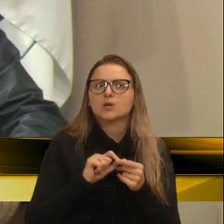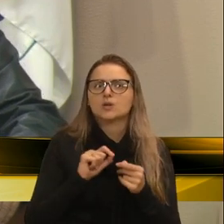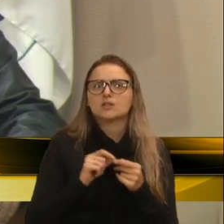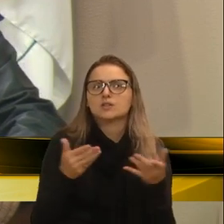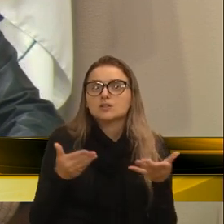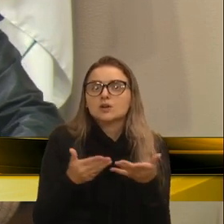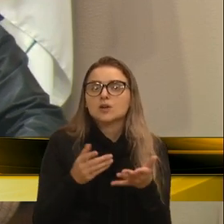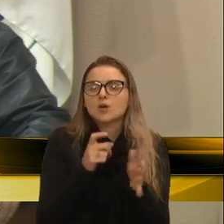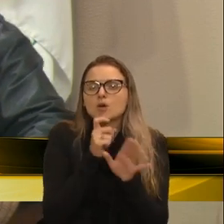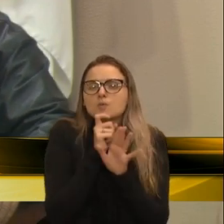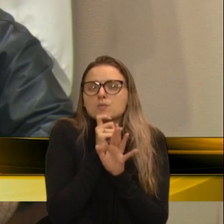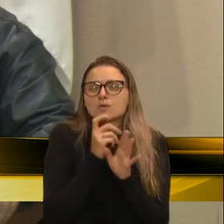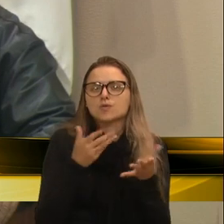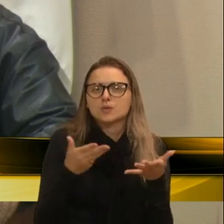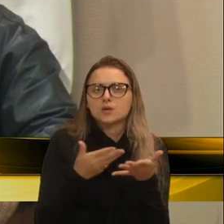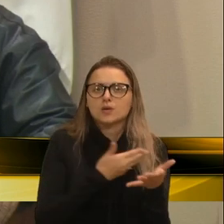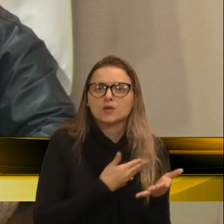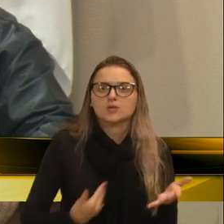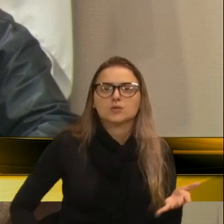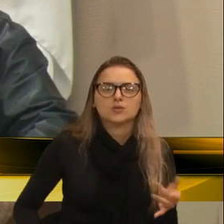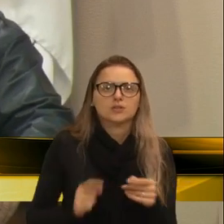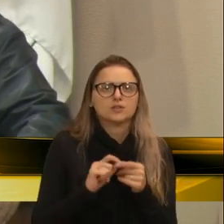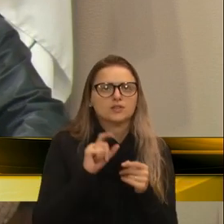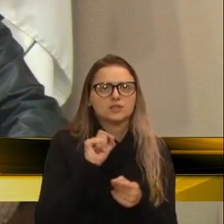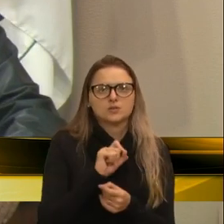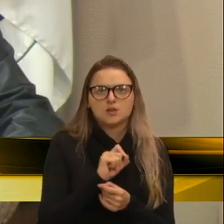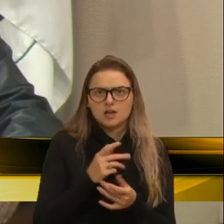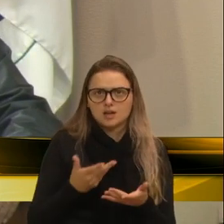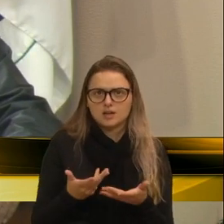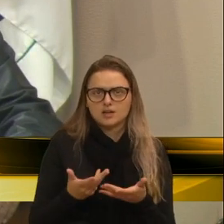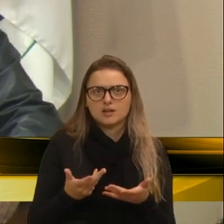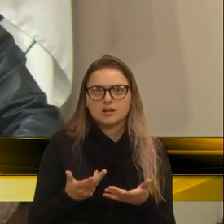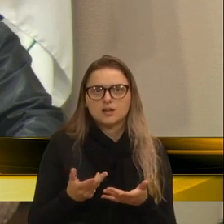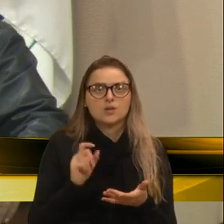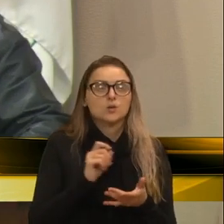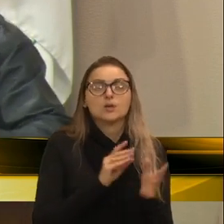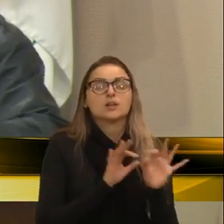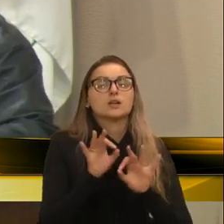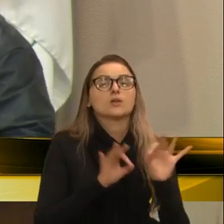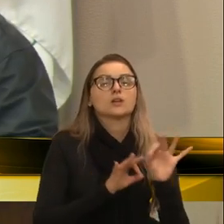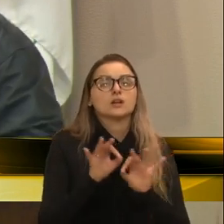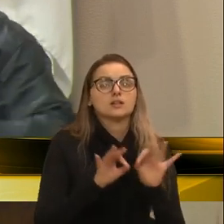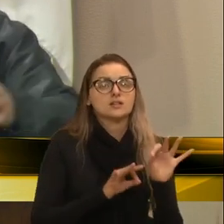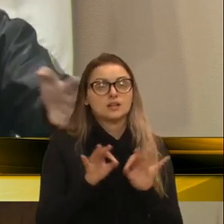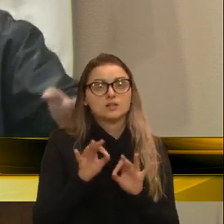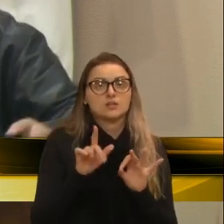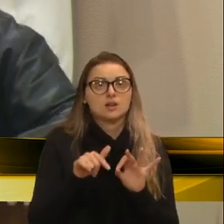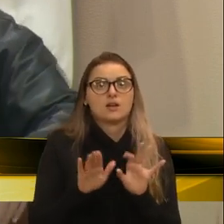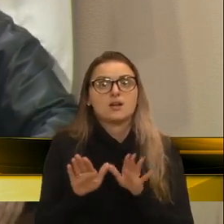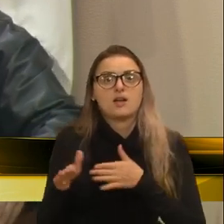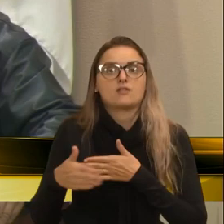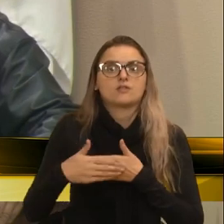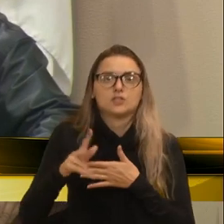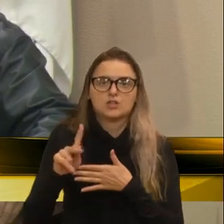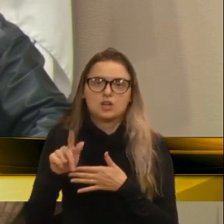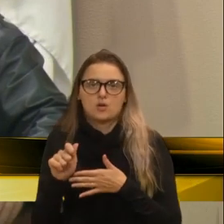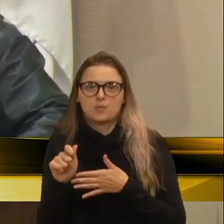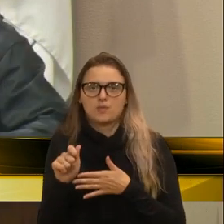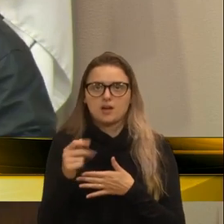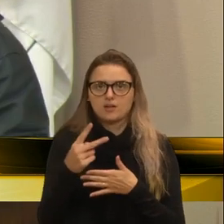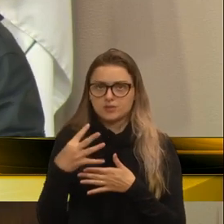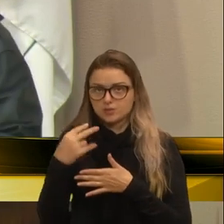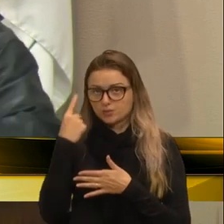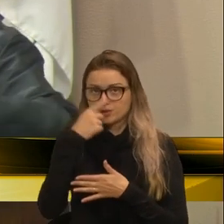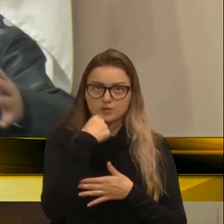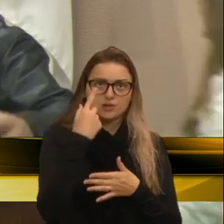inverno aqui para esse prefeito, nessa administração? O que está sendo preparado para o inverno? A preparação é fechar o postão que foi feito? Fechar